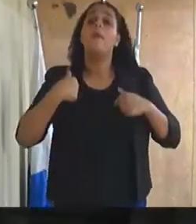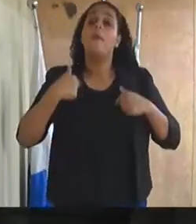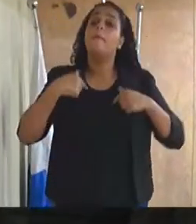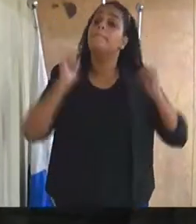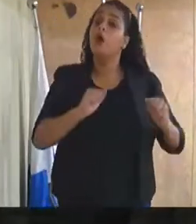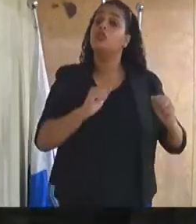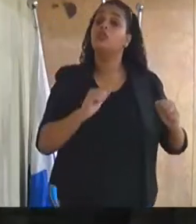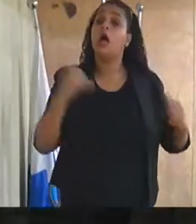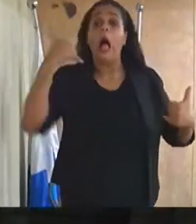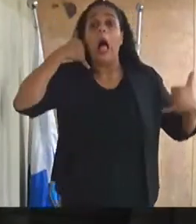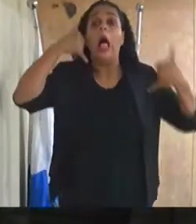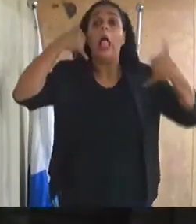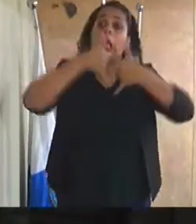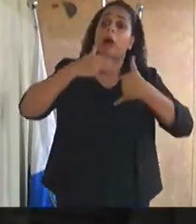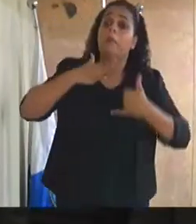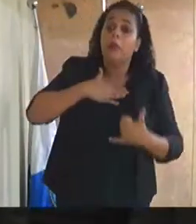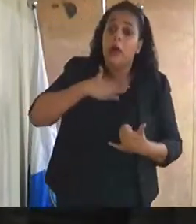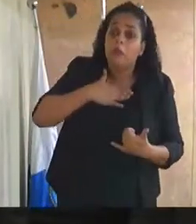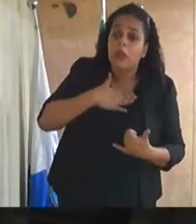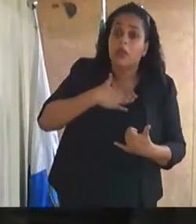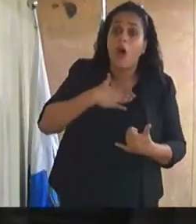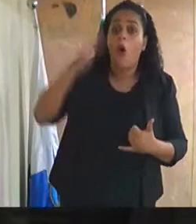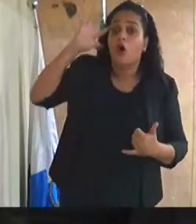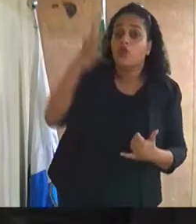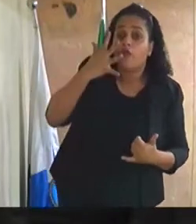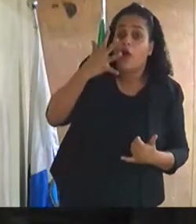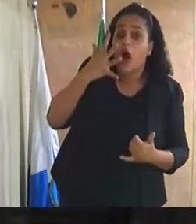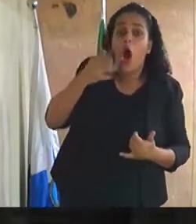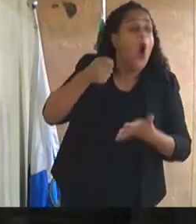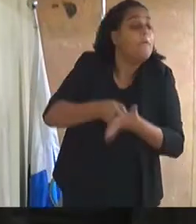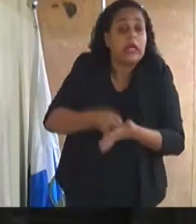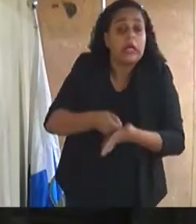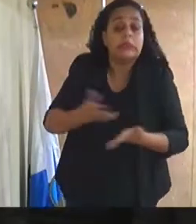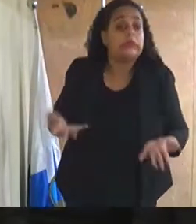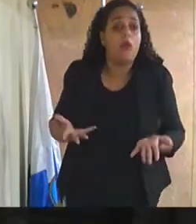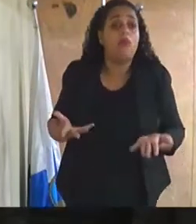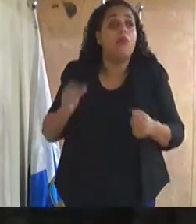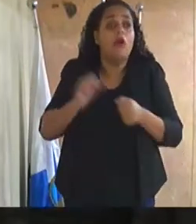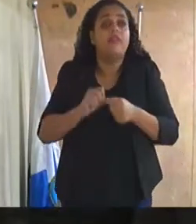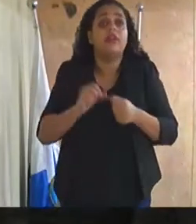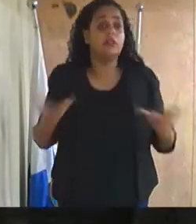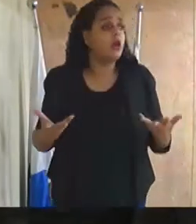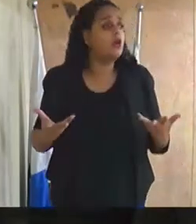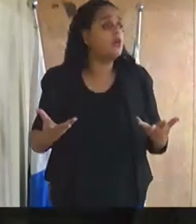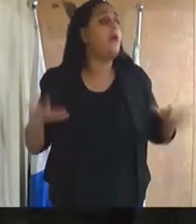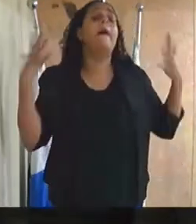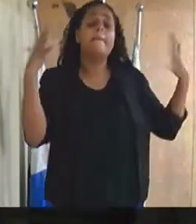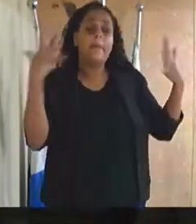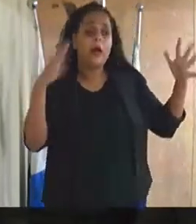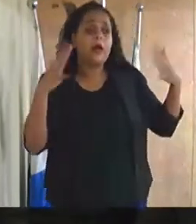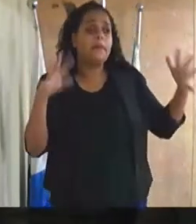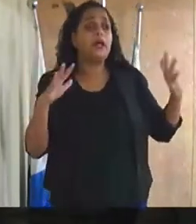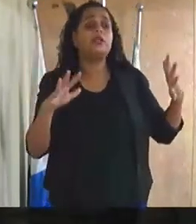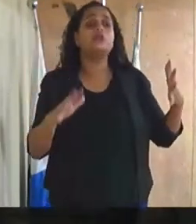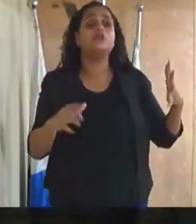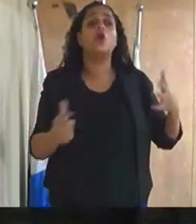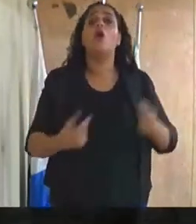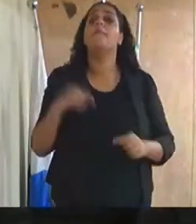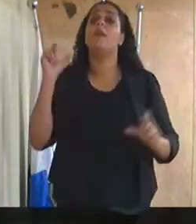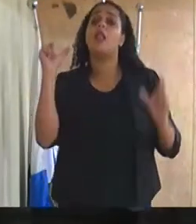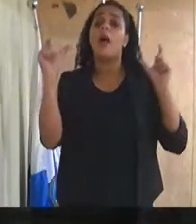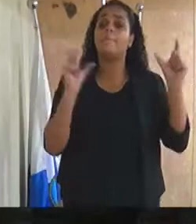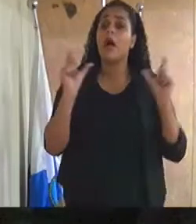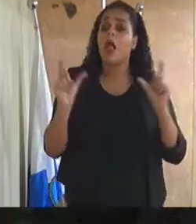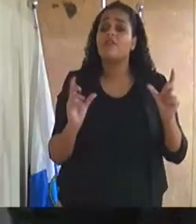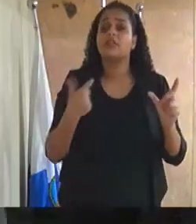eu vou ajudar a resolver isso aí. Entendeu? Isso é minha obrigação, eu não posso preverificar. Então, eu te parabenizo pelas palavras, só que pelas